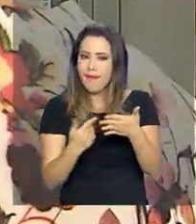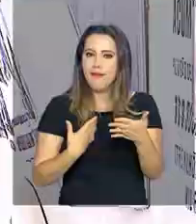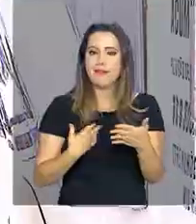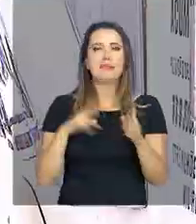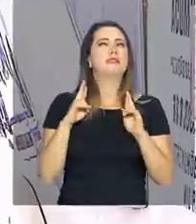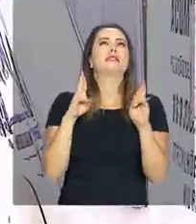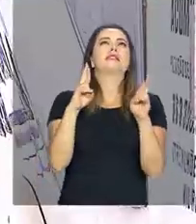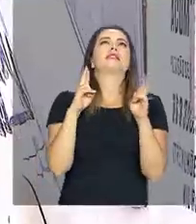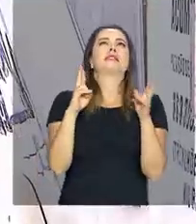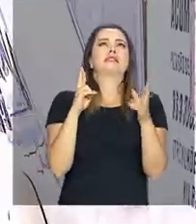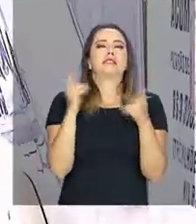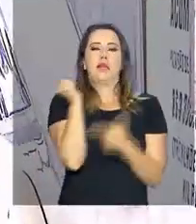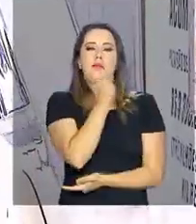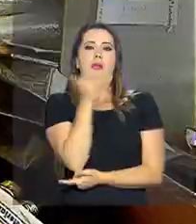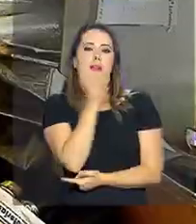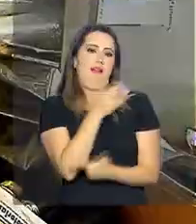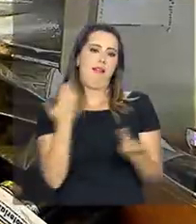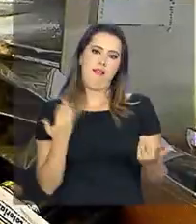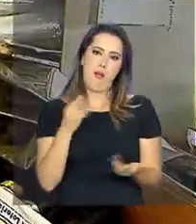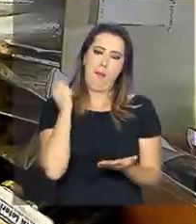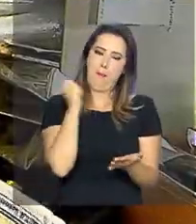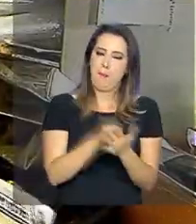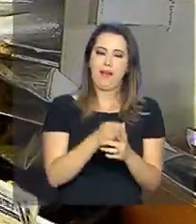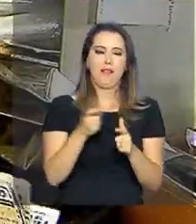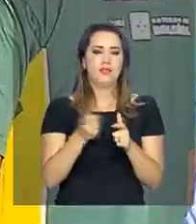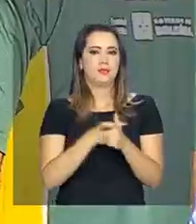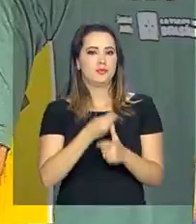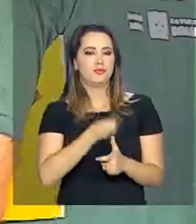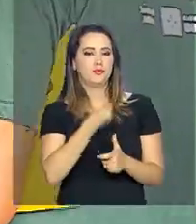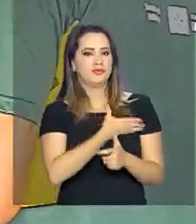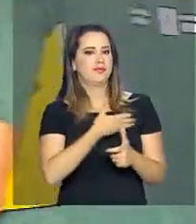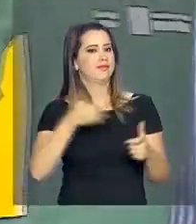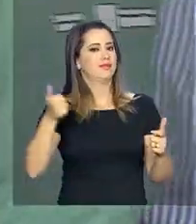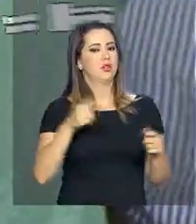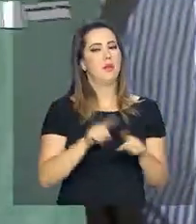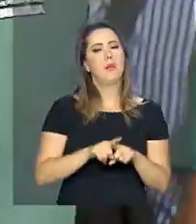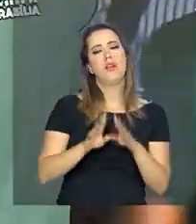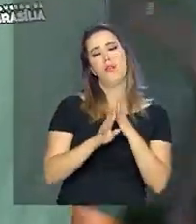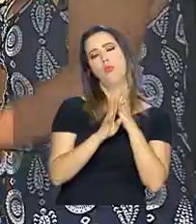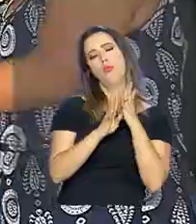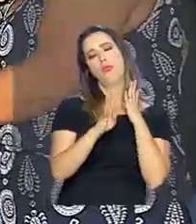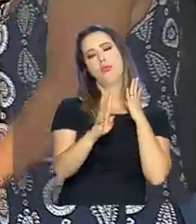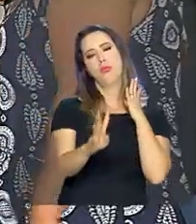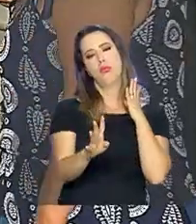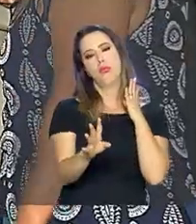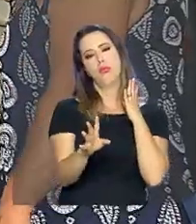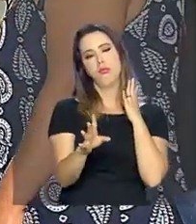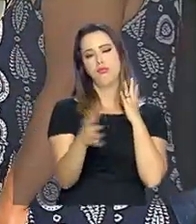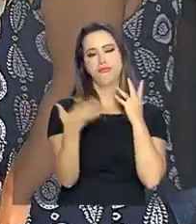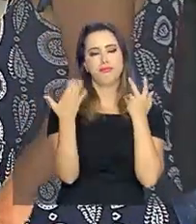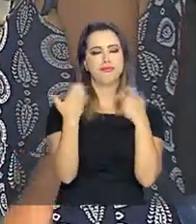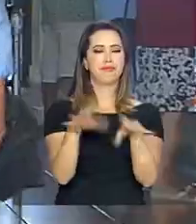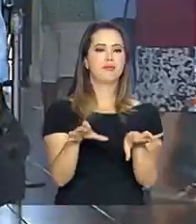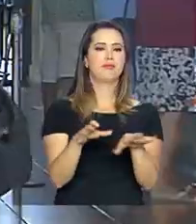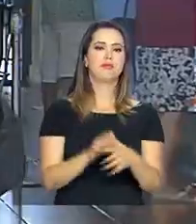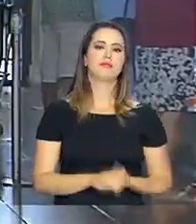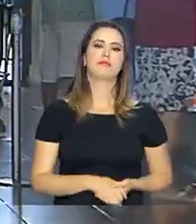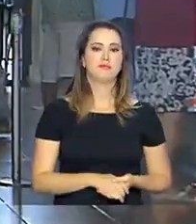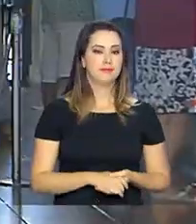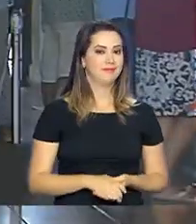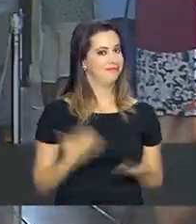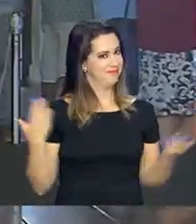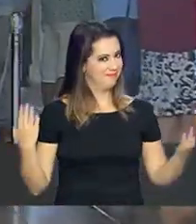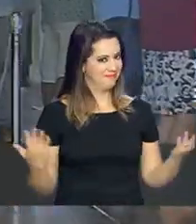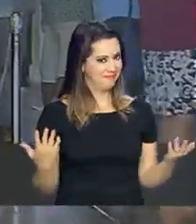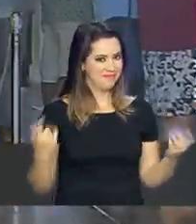pagar as dívidas e ter uma vida mais confortável. Mas enfrentar a fila, às vezes, desestimula. Quando os